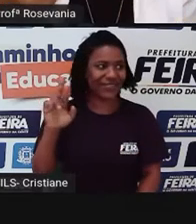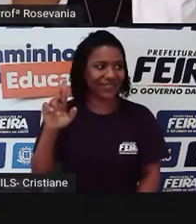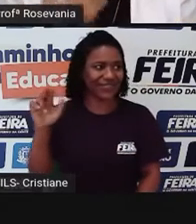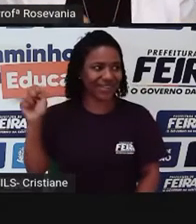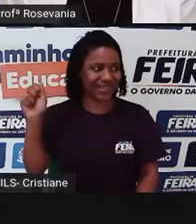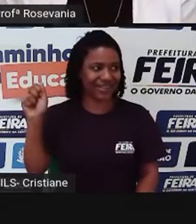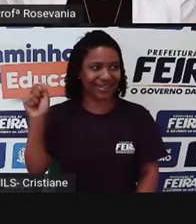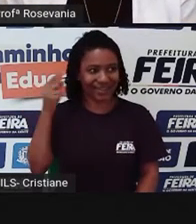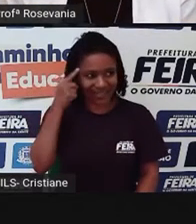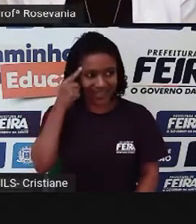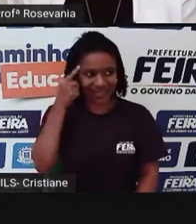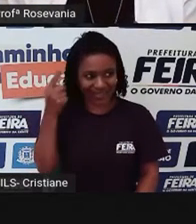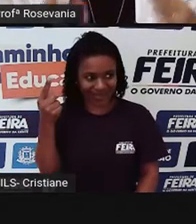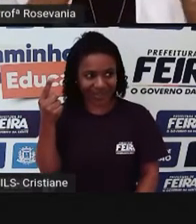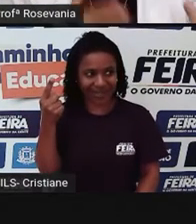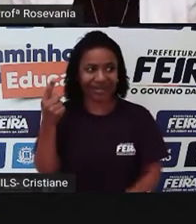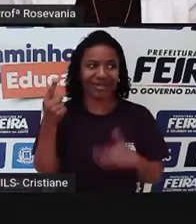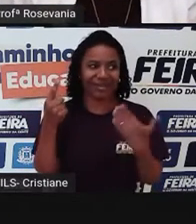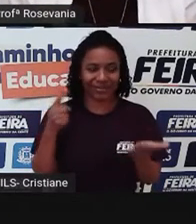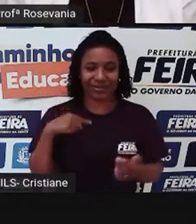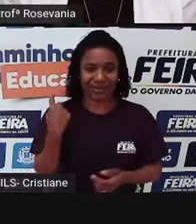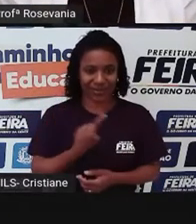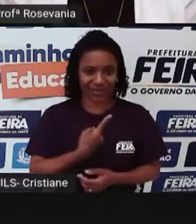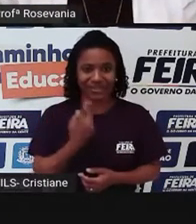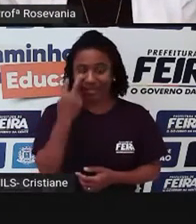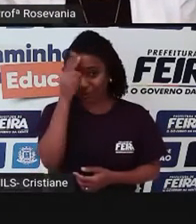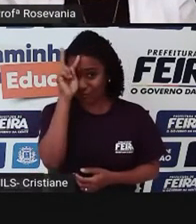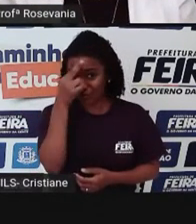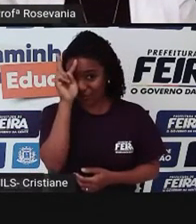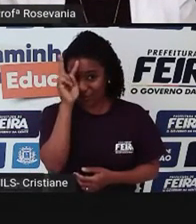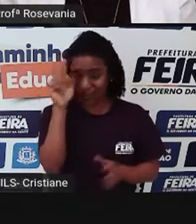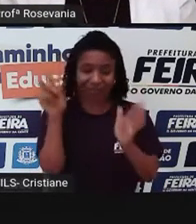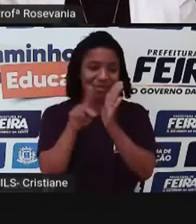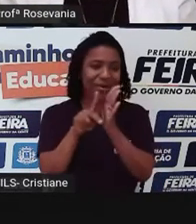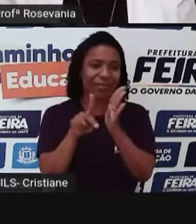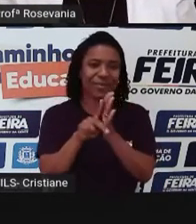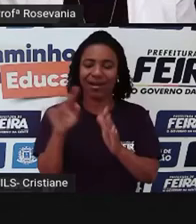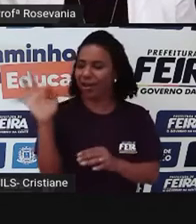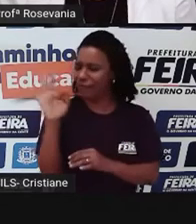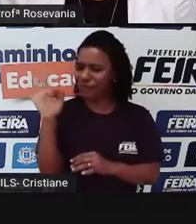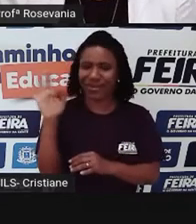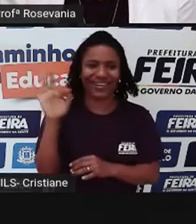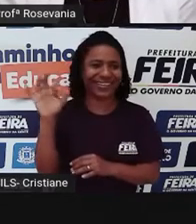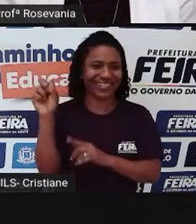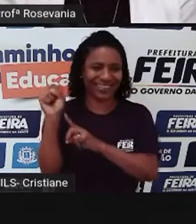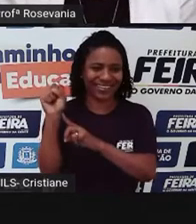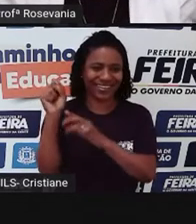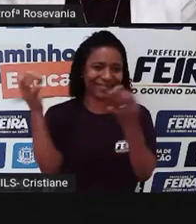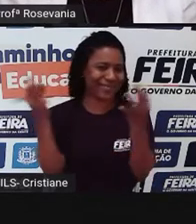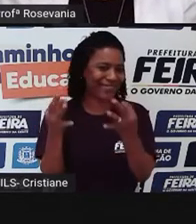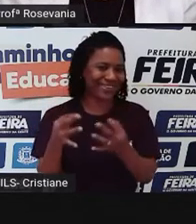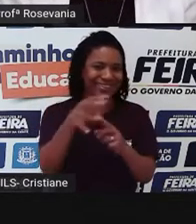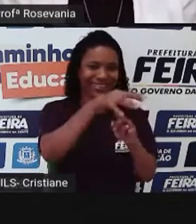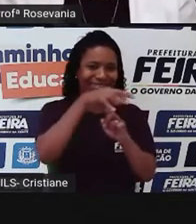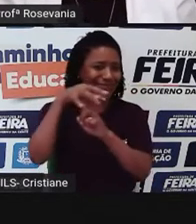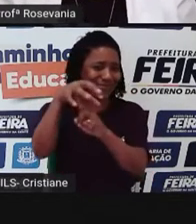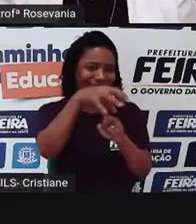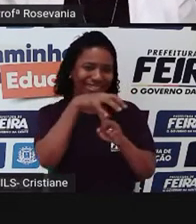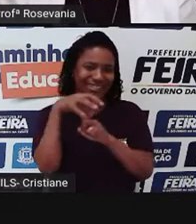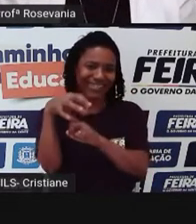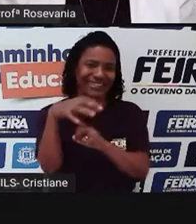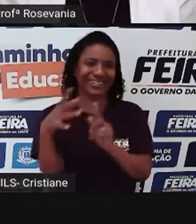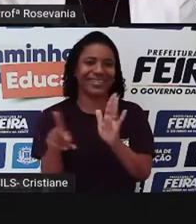traz a nossa história também no nome da cidade, da feira é perfeita, então, tem algumas feiras aí do